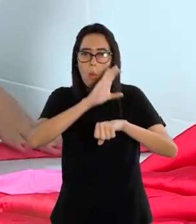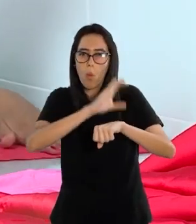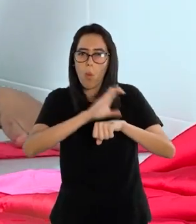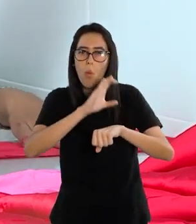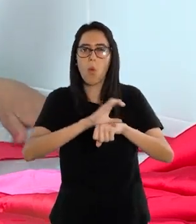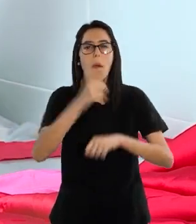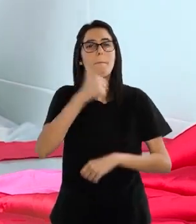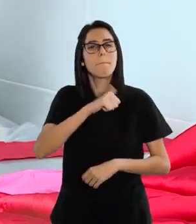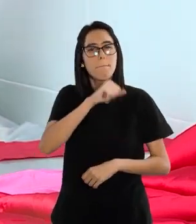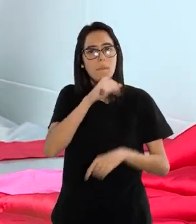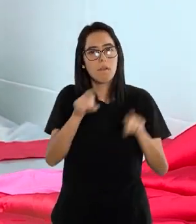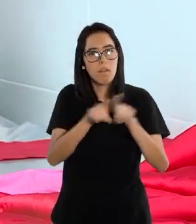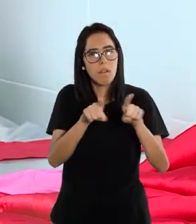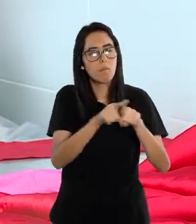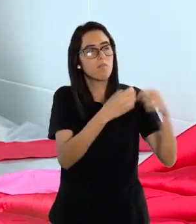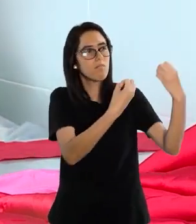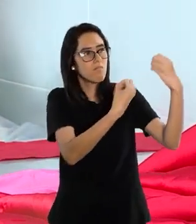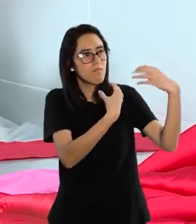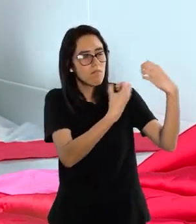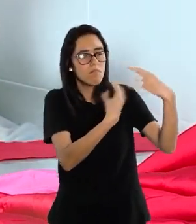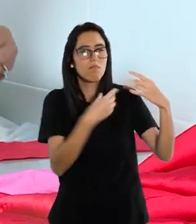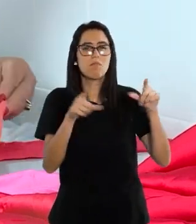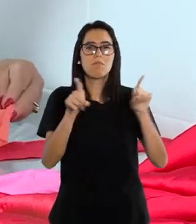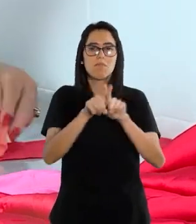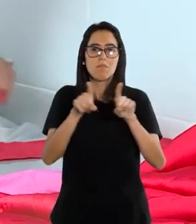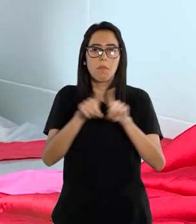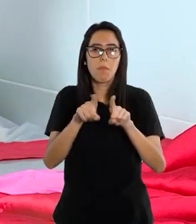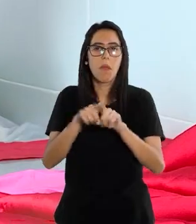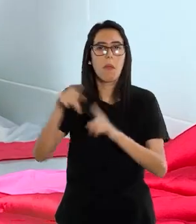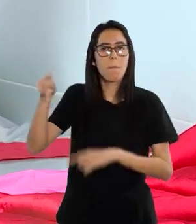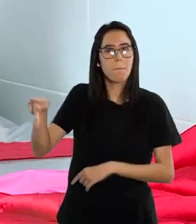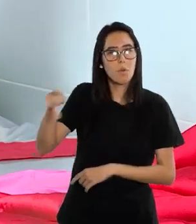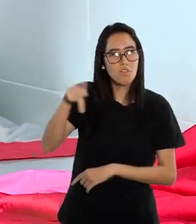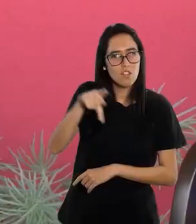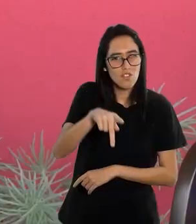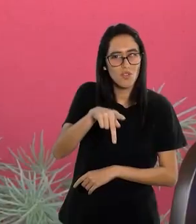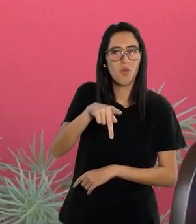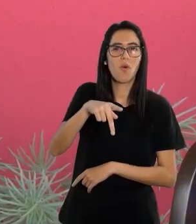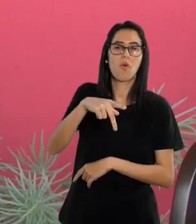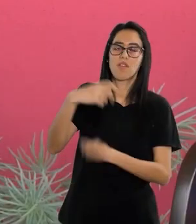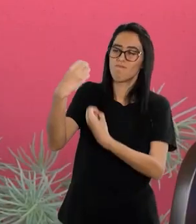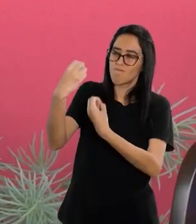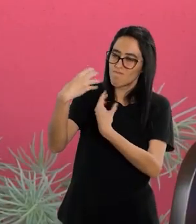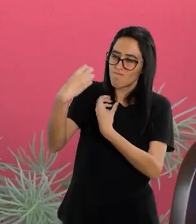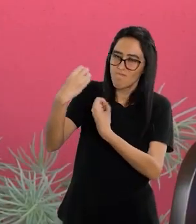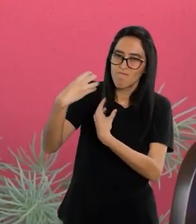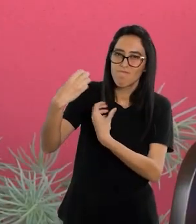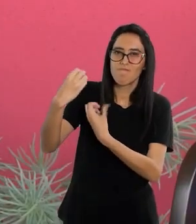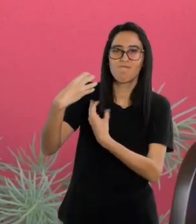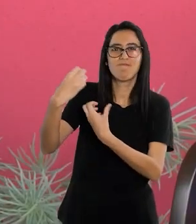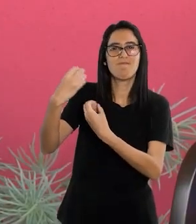curso. Foi com a minha mãe. Foi com a minha professora, que foi minha